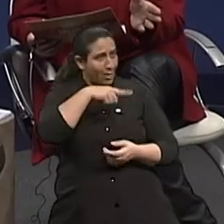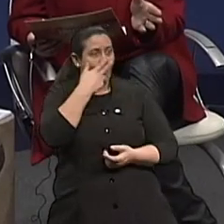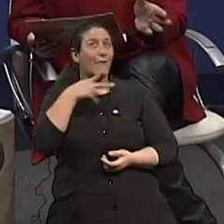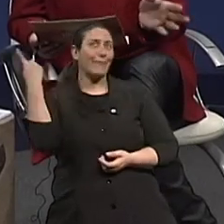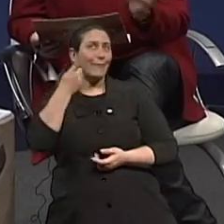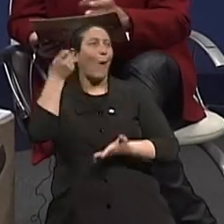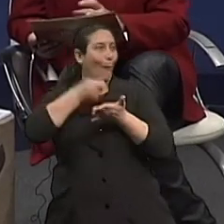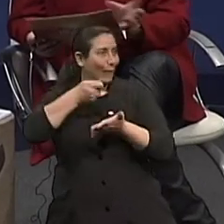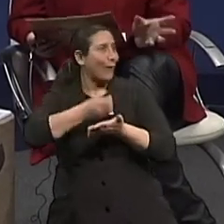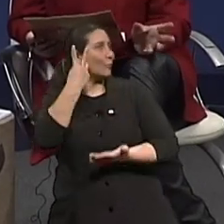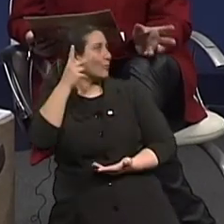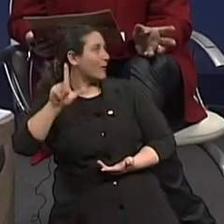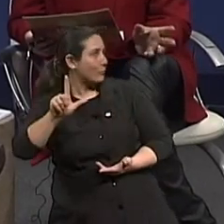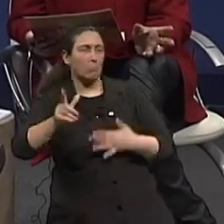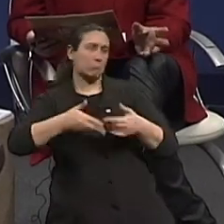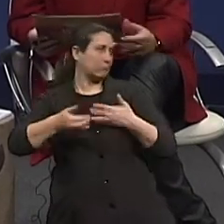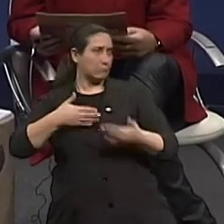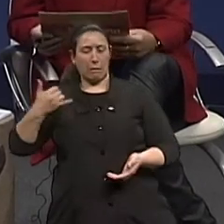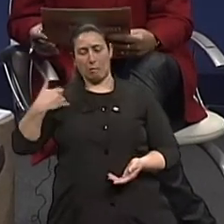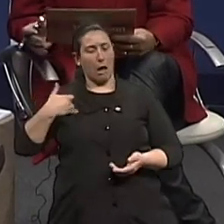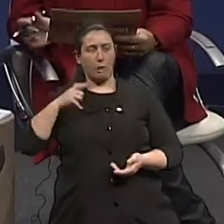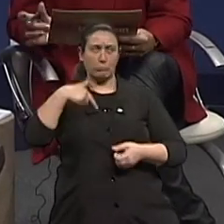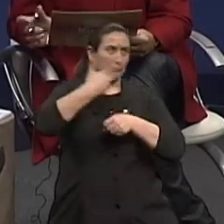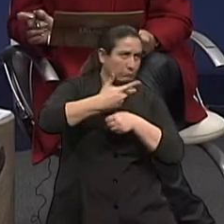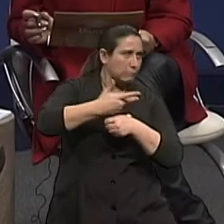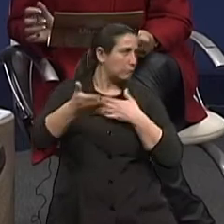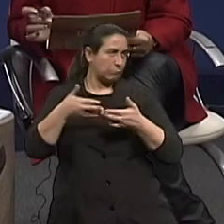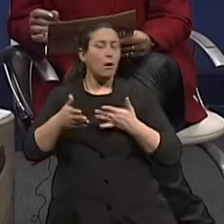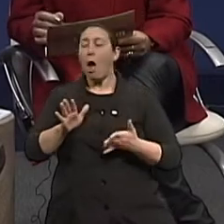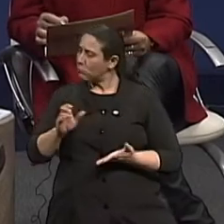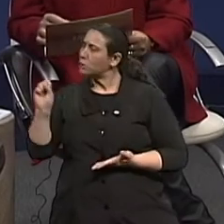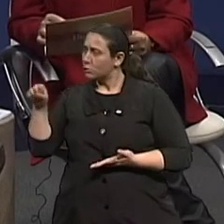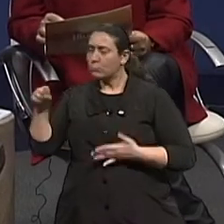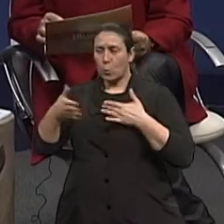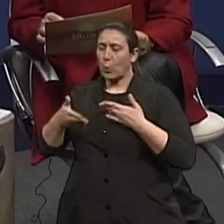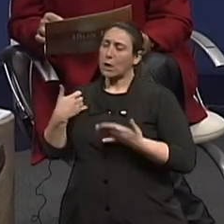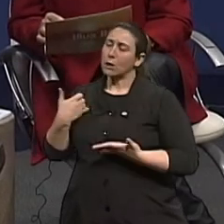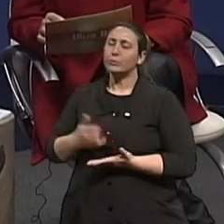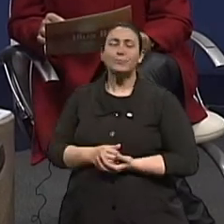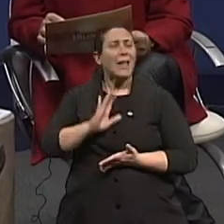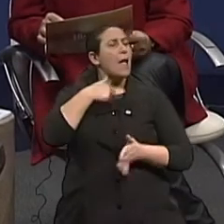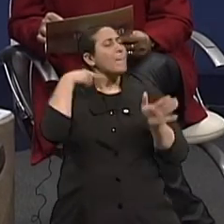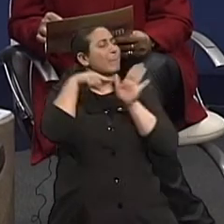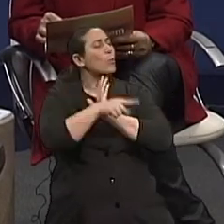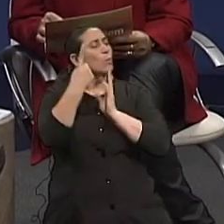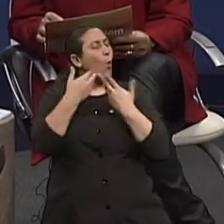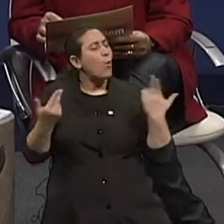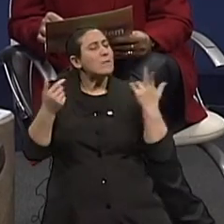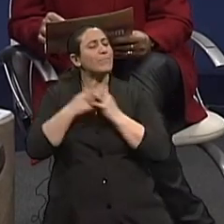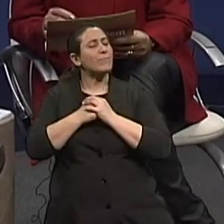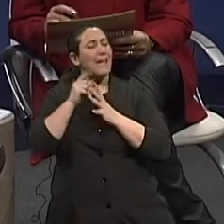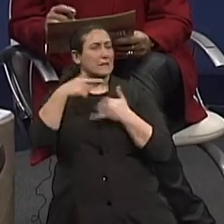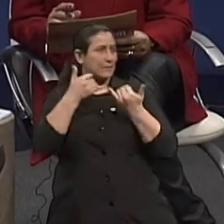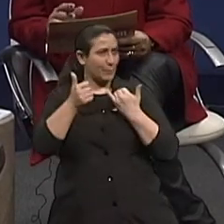que dizem. Exato. E aí, independente da idade, também pode. Independente da idade. Doutor, eu vou lhe fazer uma pergunta sobre um hábito que a gente vê cada vez mais comum.